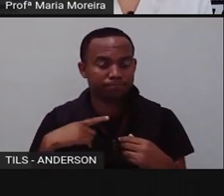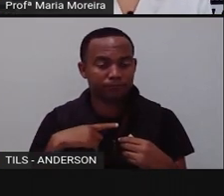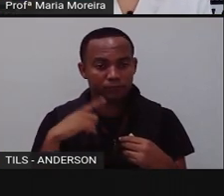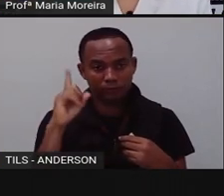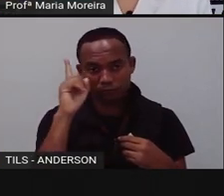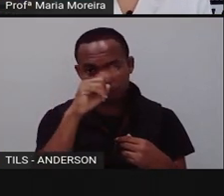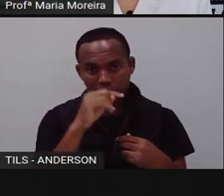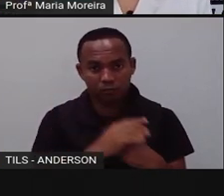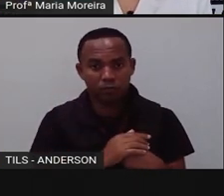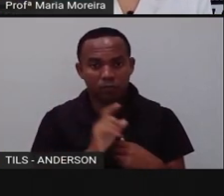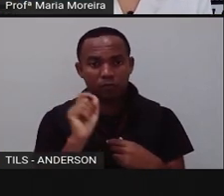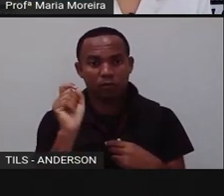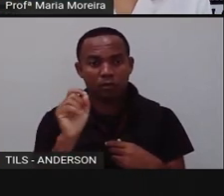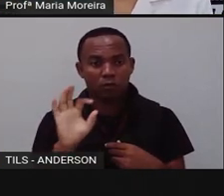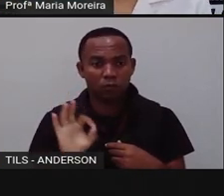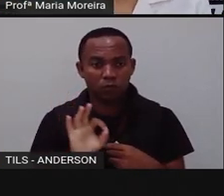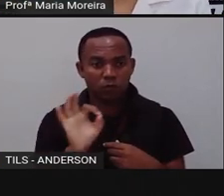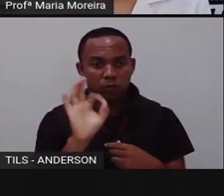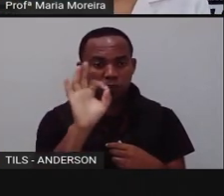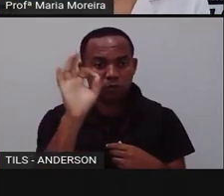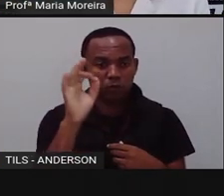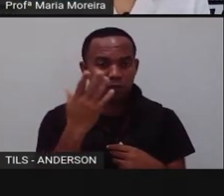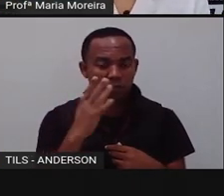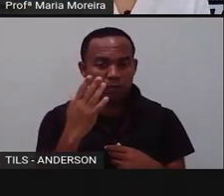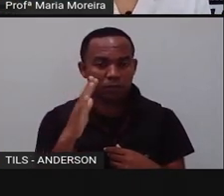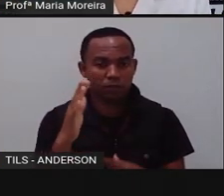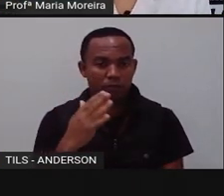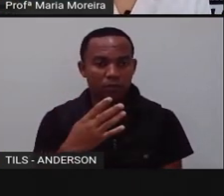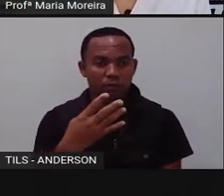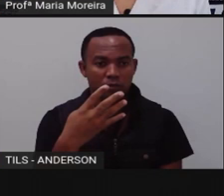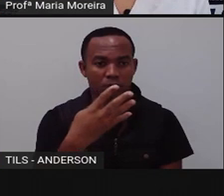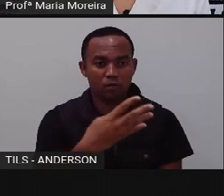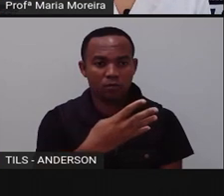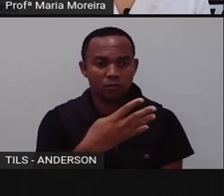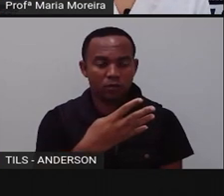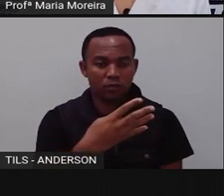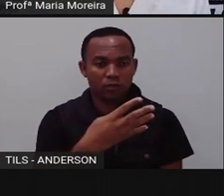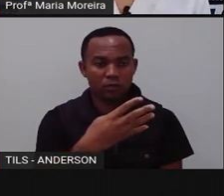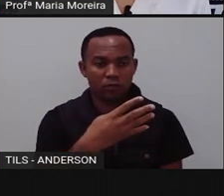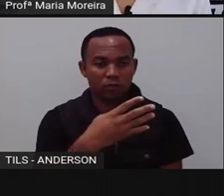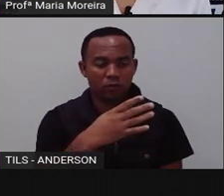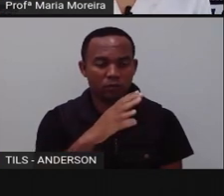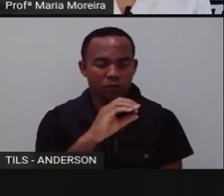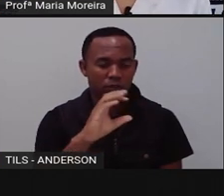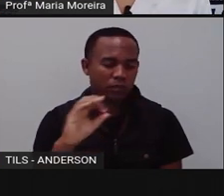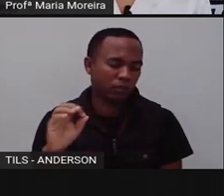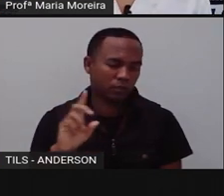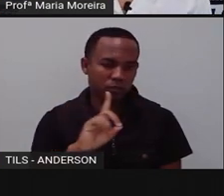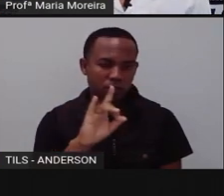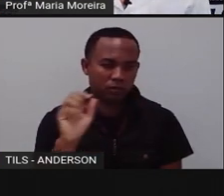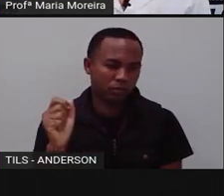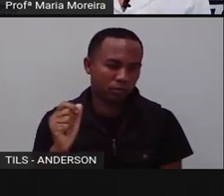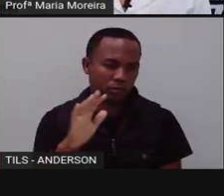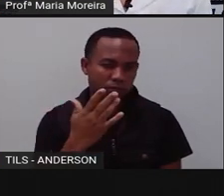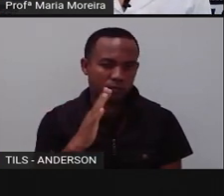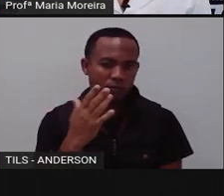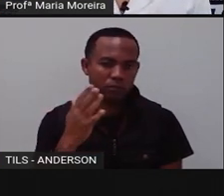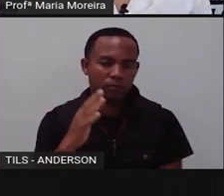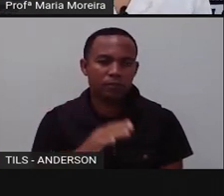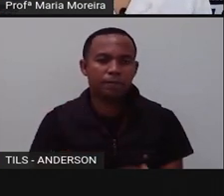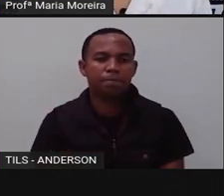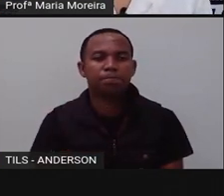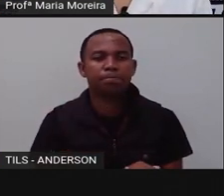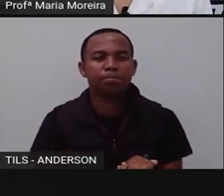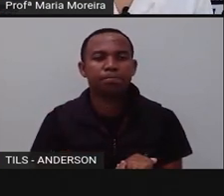o ovo, ele pode passar até mais de 450 dias, imagine só, mais de um ano, que a gente também aprendeu quando a gente tava falando sobre o planeta Terra,